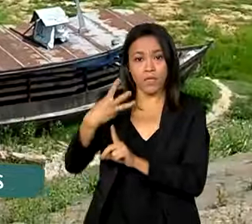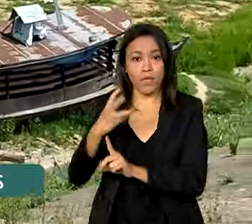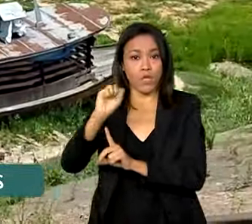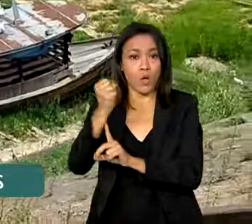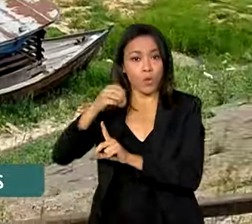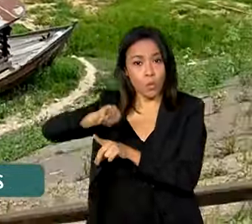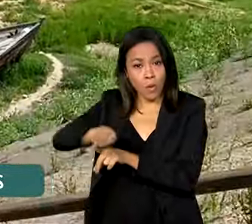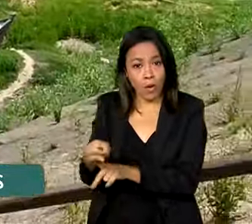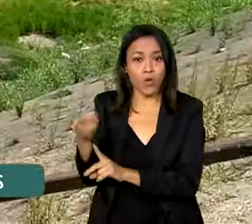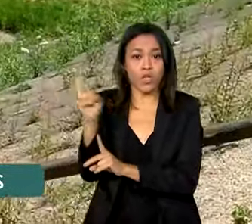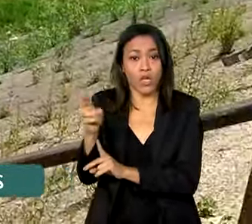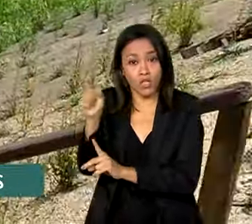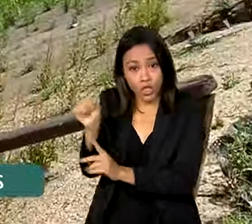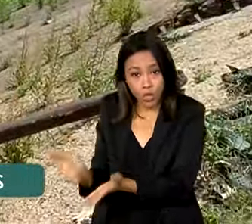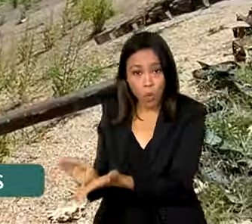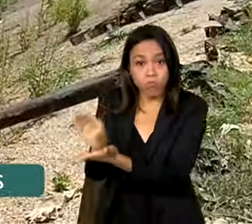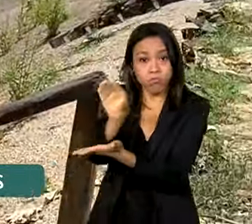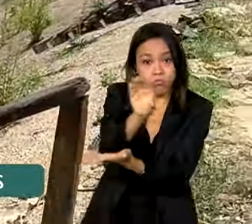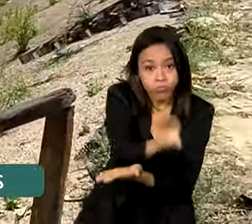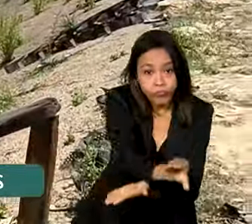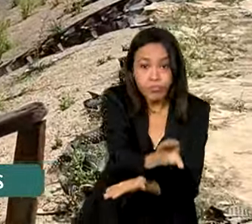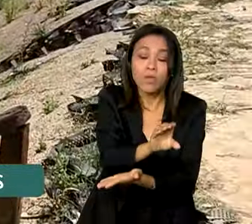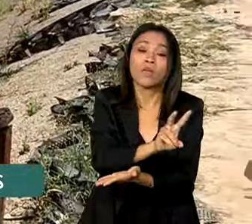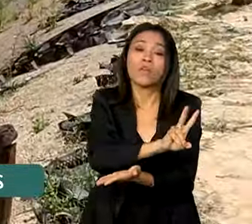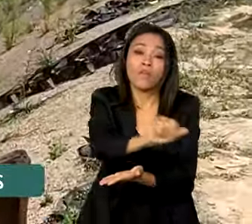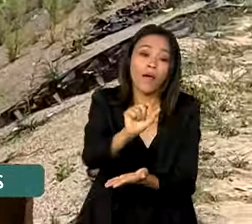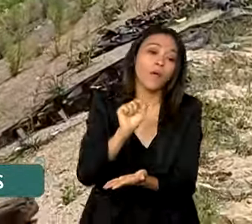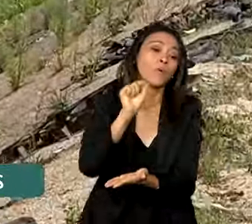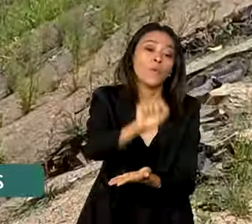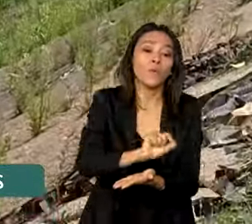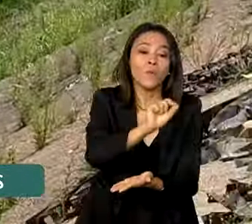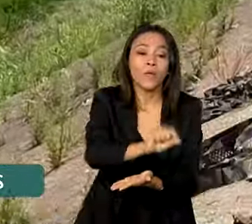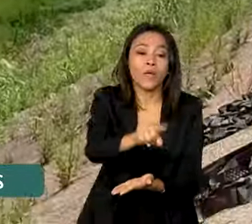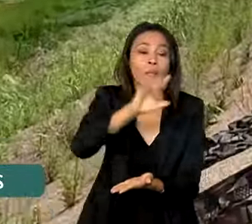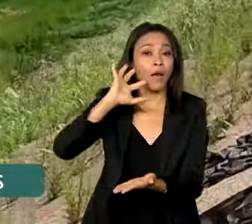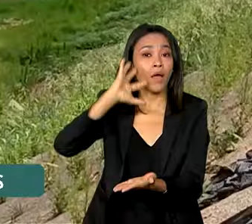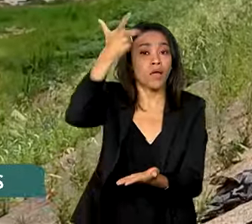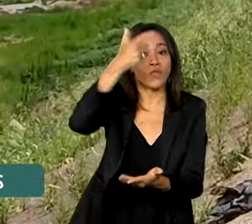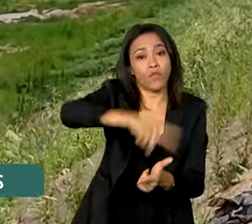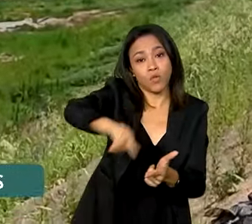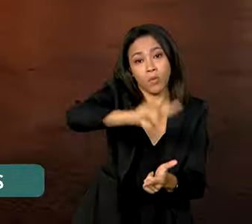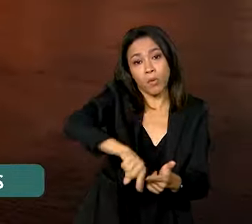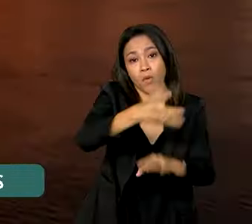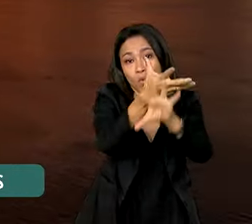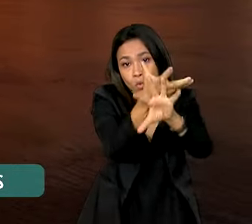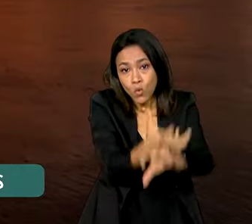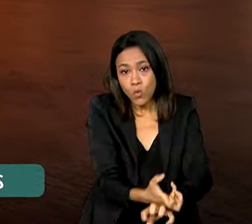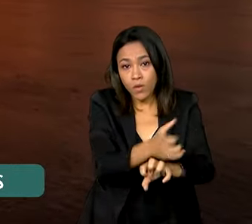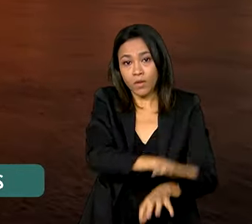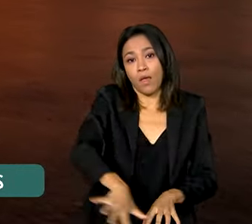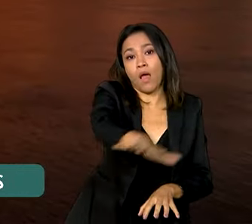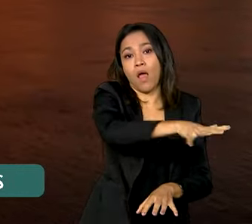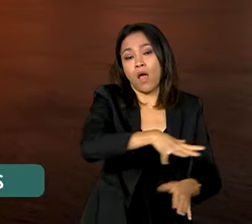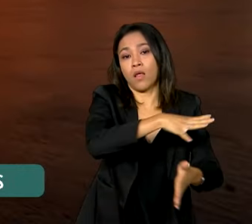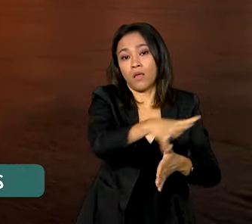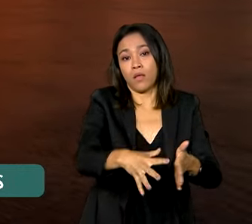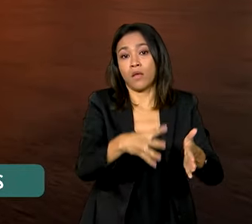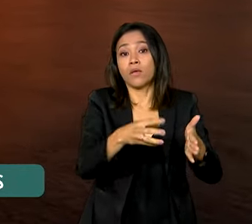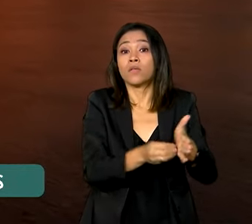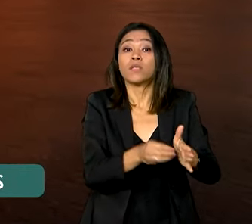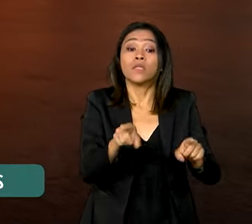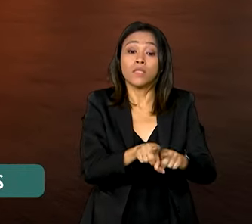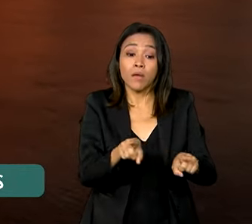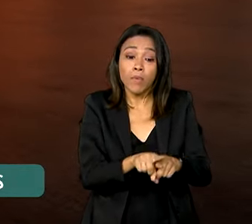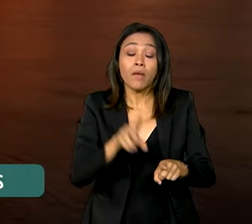que serão investidos em ações de enfrentamento da seca na região amazônica e no combate aos incêndios